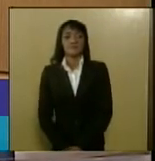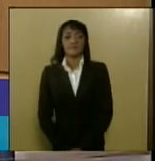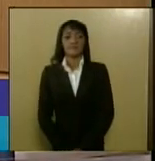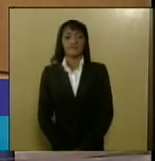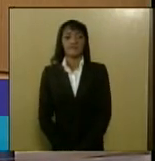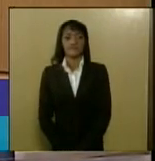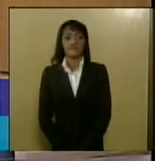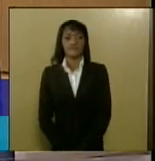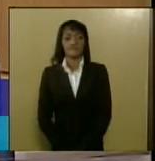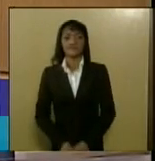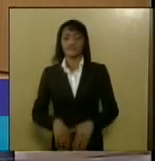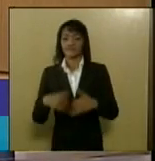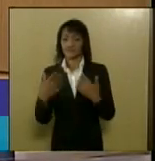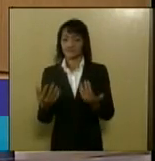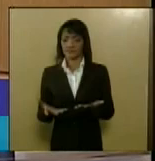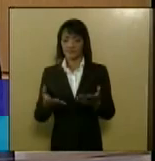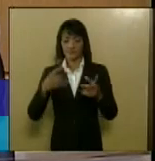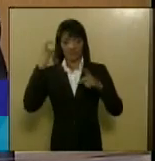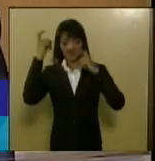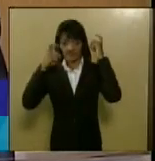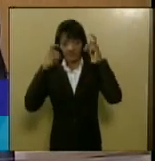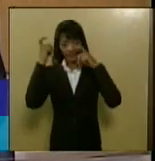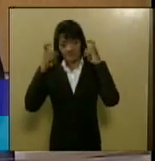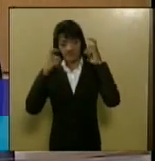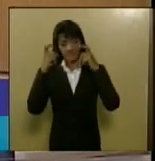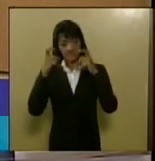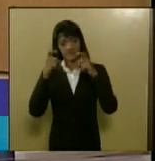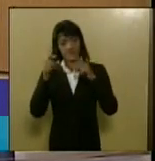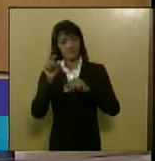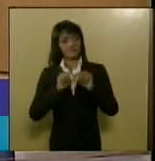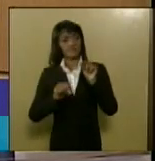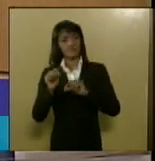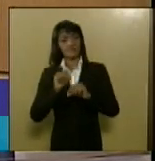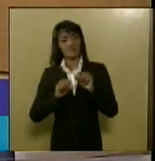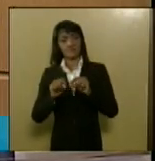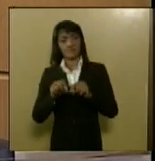então qual é a preocupação dos órgãos que